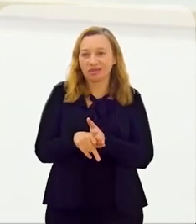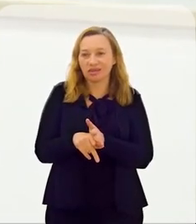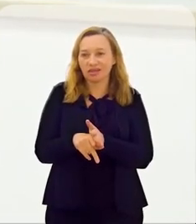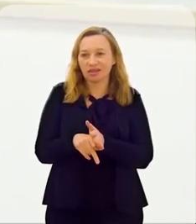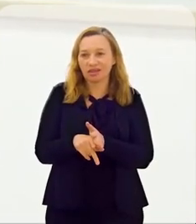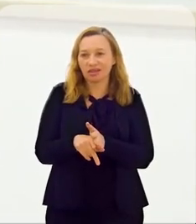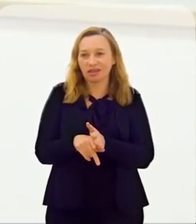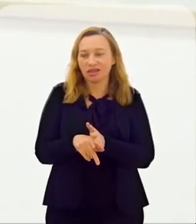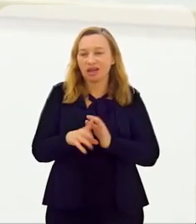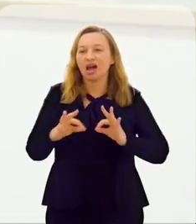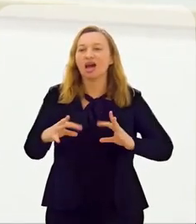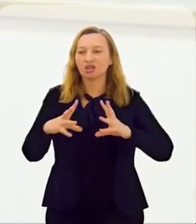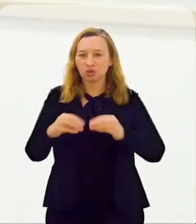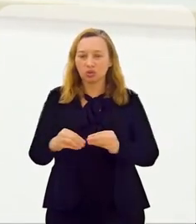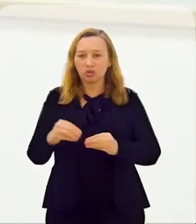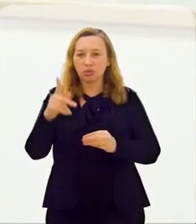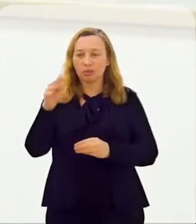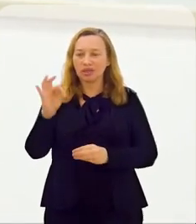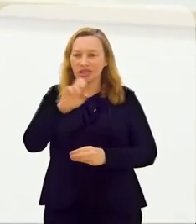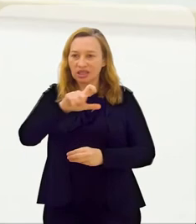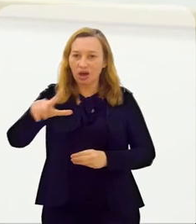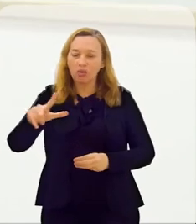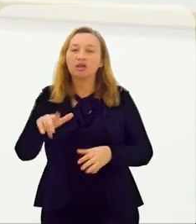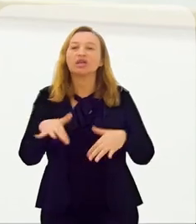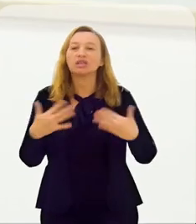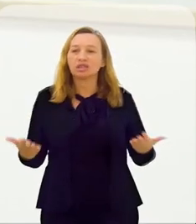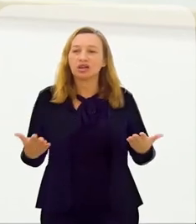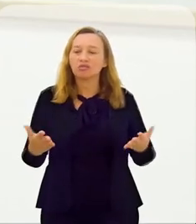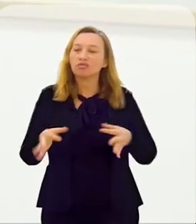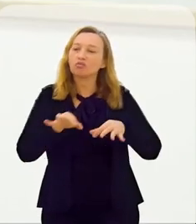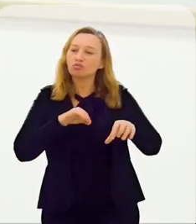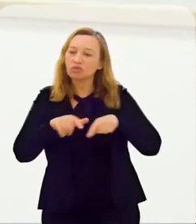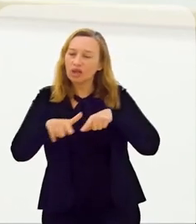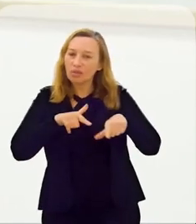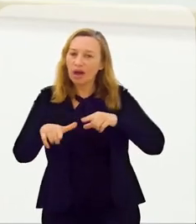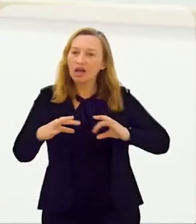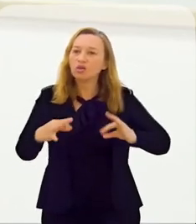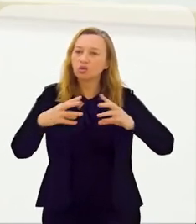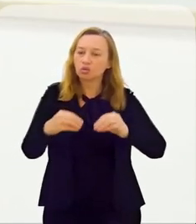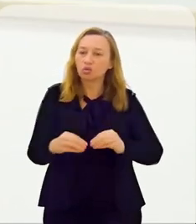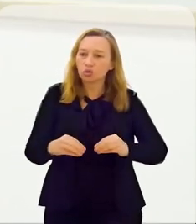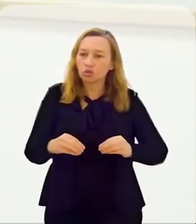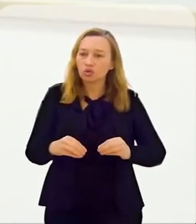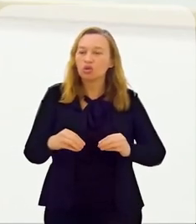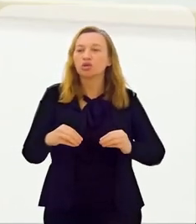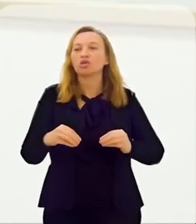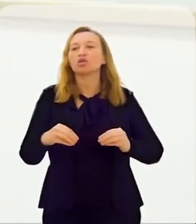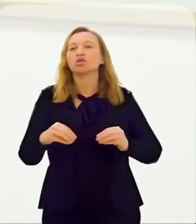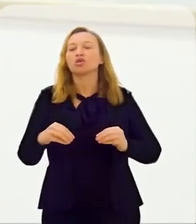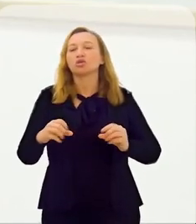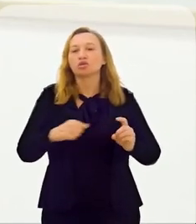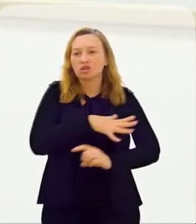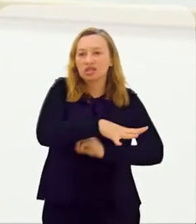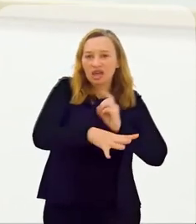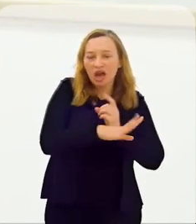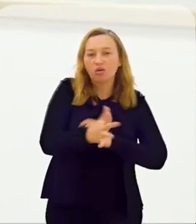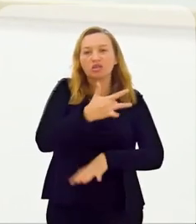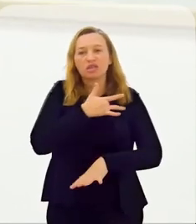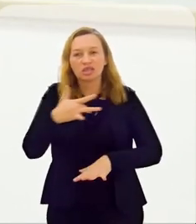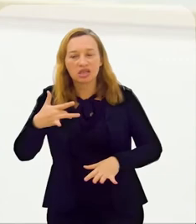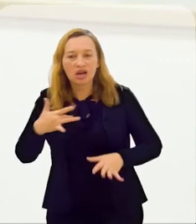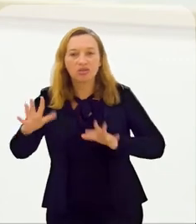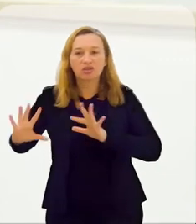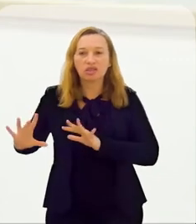contrário, faz parte e alimenta todo esse bioma Pantanal. Então, nós estamos fazendo todo um trabalho a nível social,